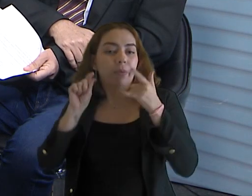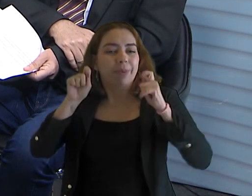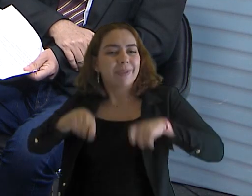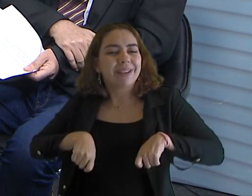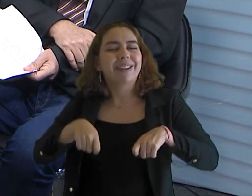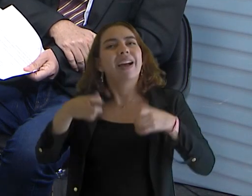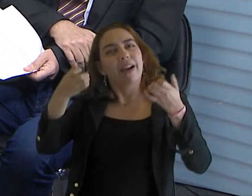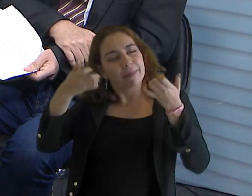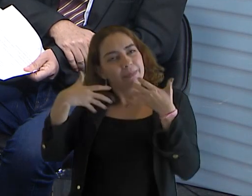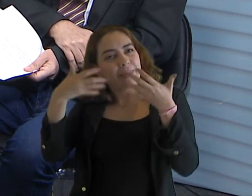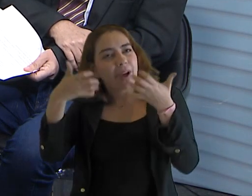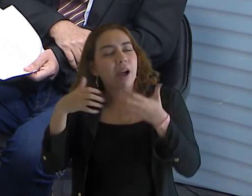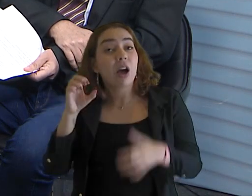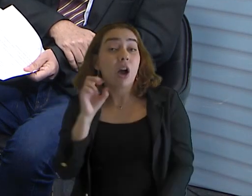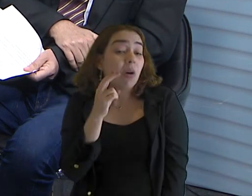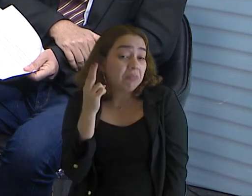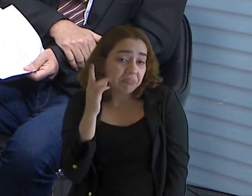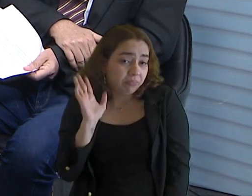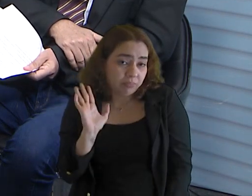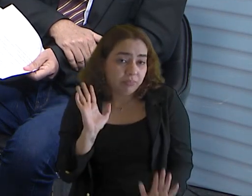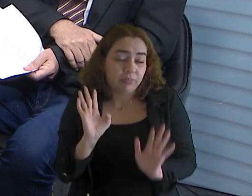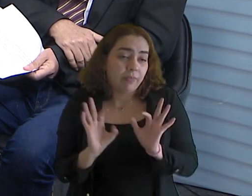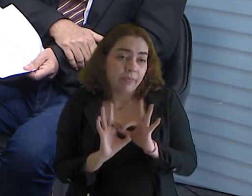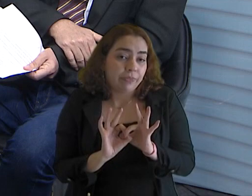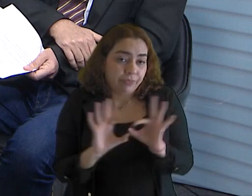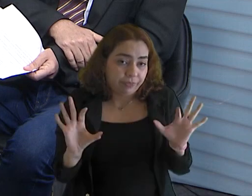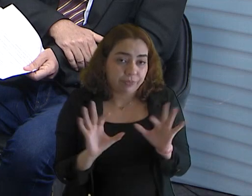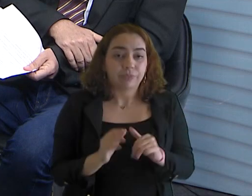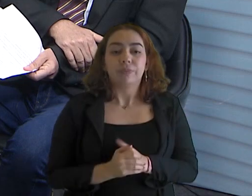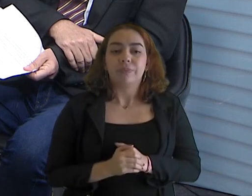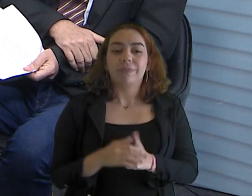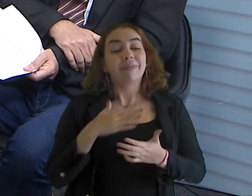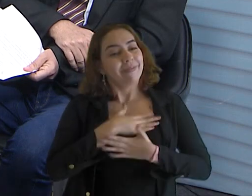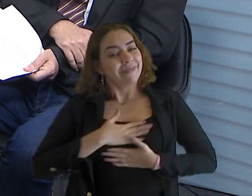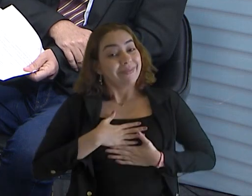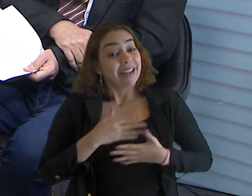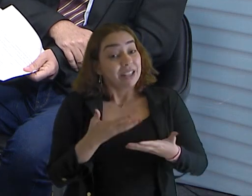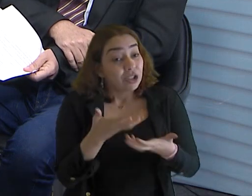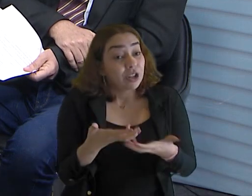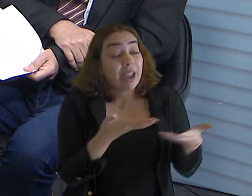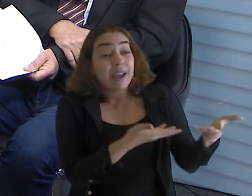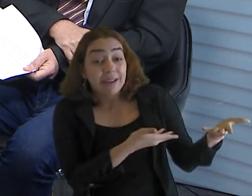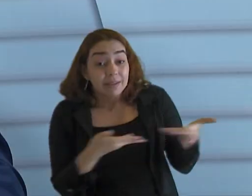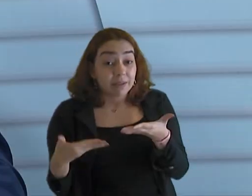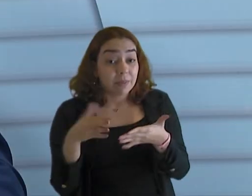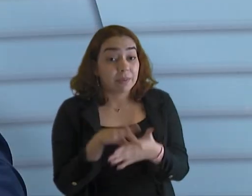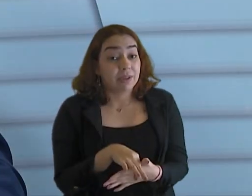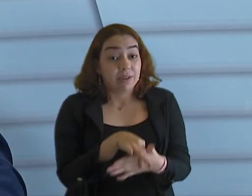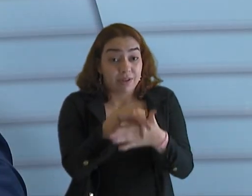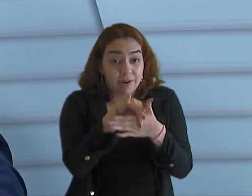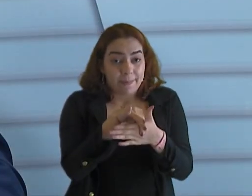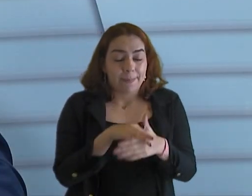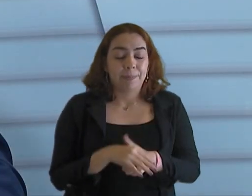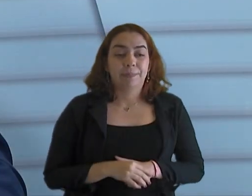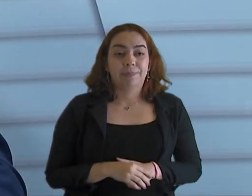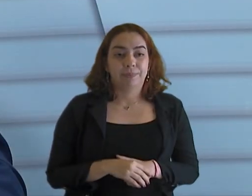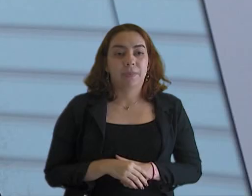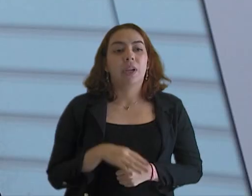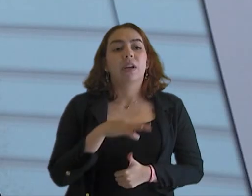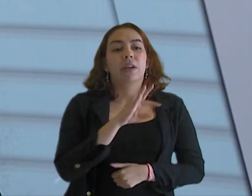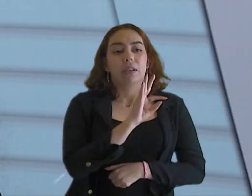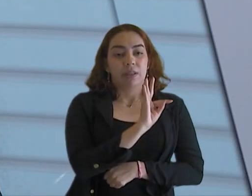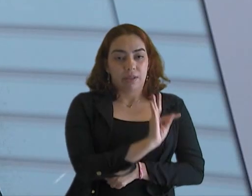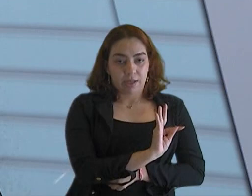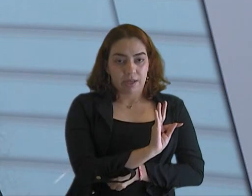se não pudesse se deslocar lá para o tribunal. Se se deslocar para o tribunal, também a recebe com todo o presente, que é essa aproximação com a sociedade. É tce.gov